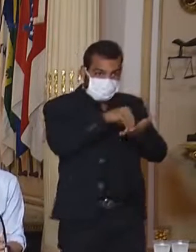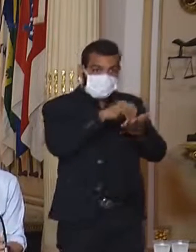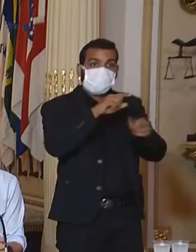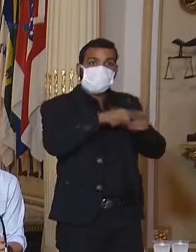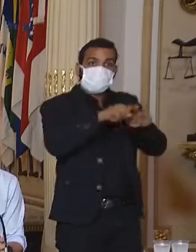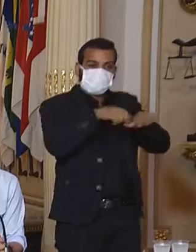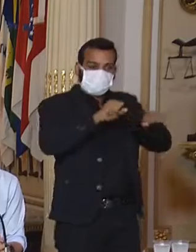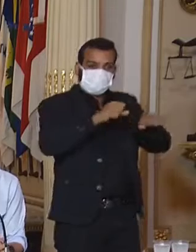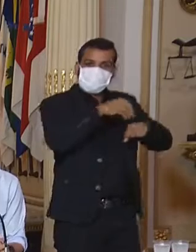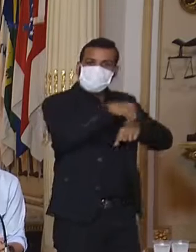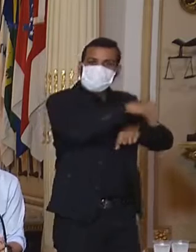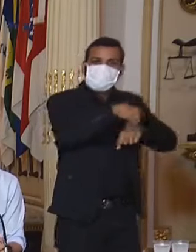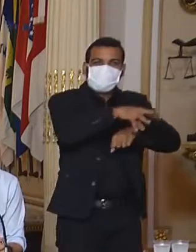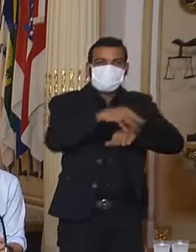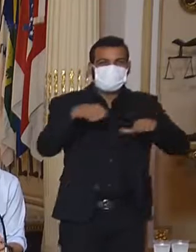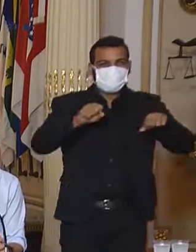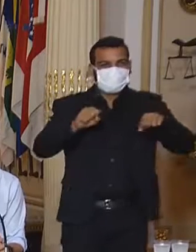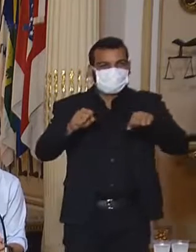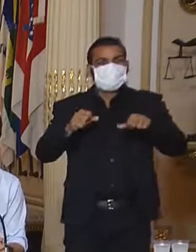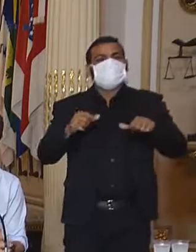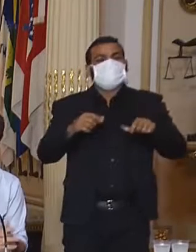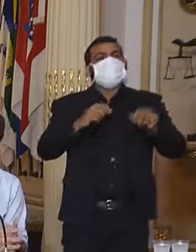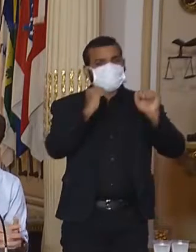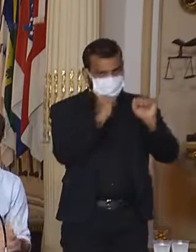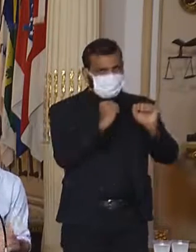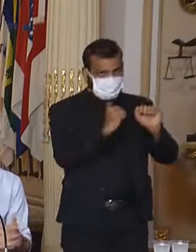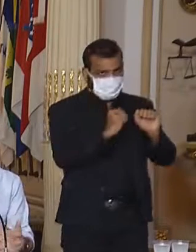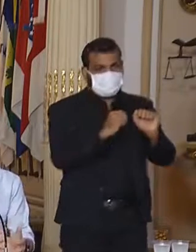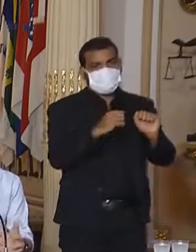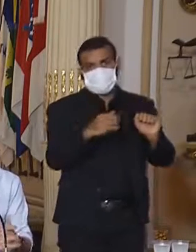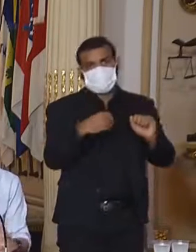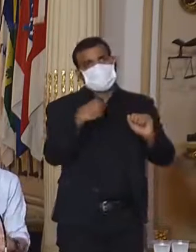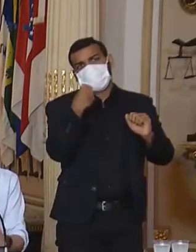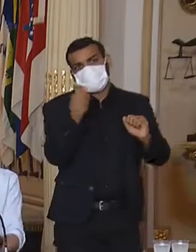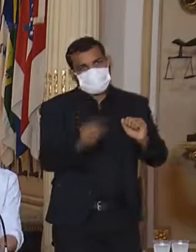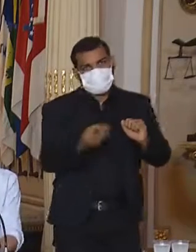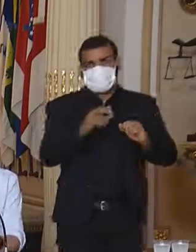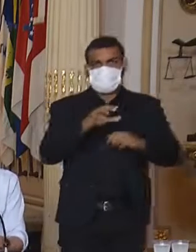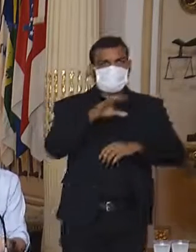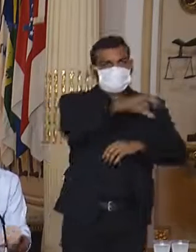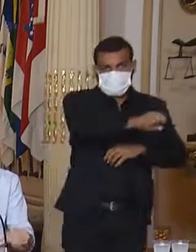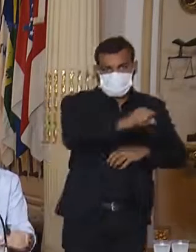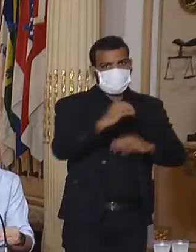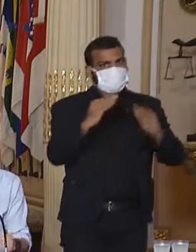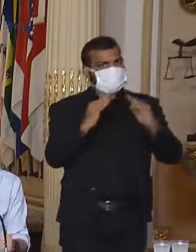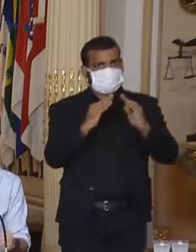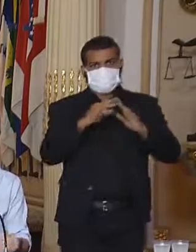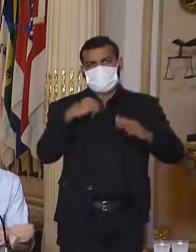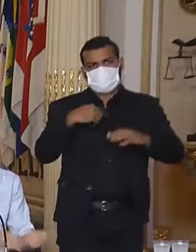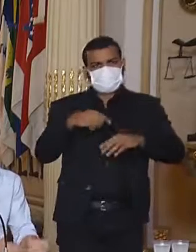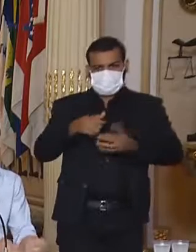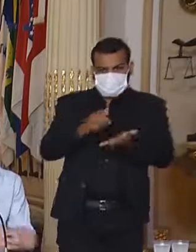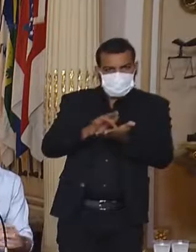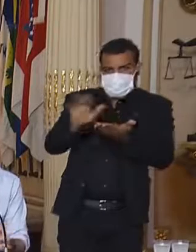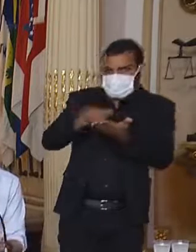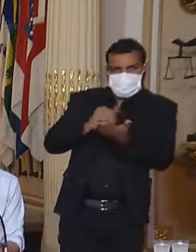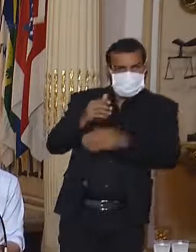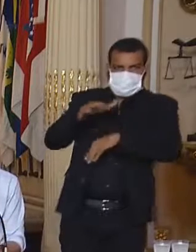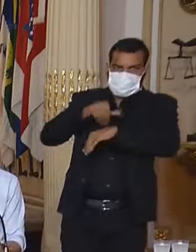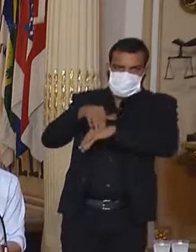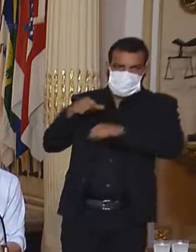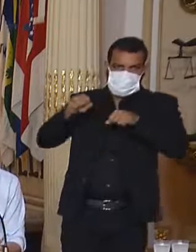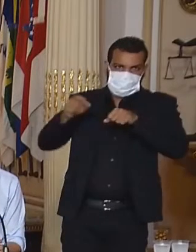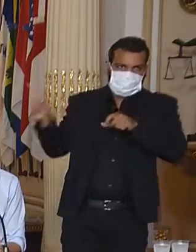o que dá a possibilidade de a pessoa estar ou levando de casa, ou fazendo a sua encomenda, pegando ou recebendo